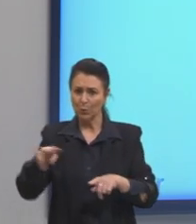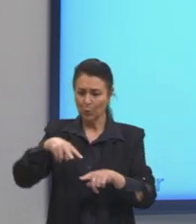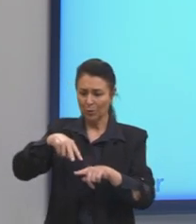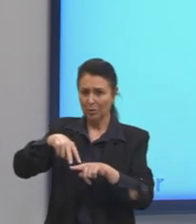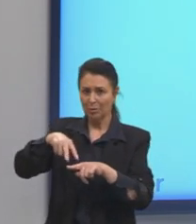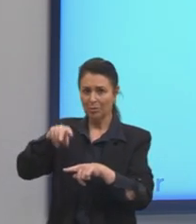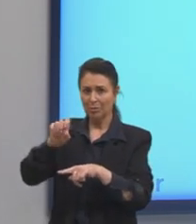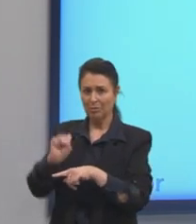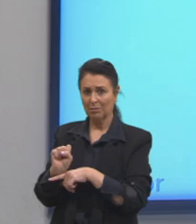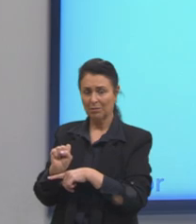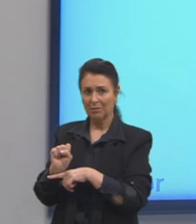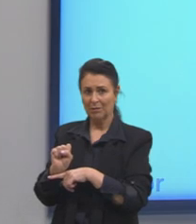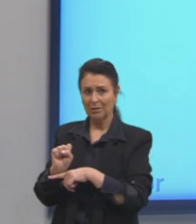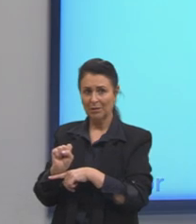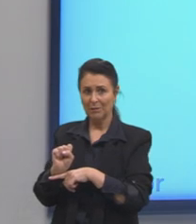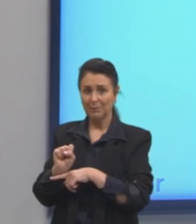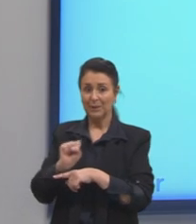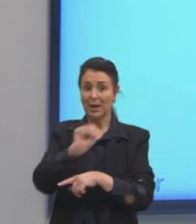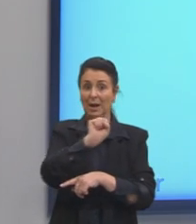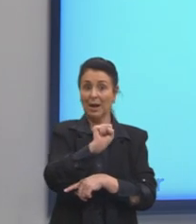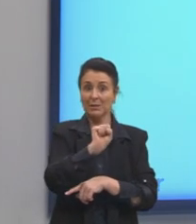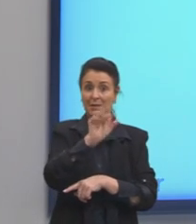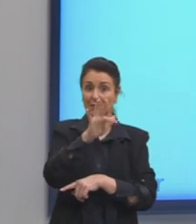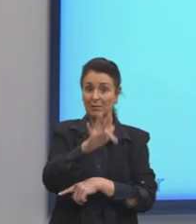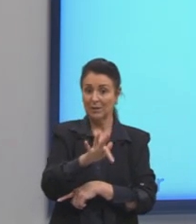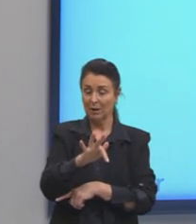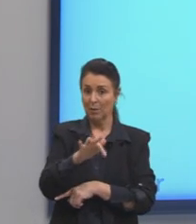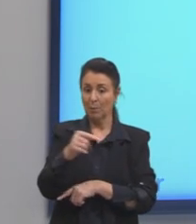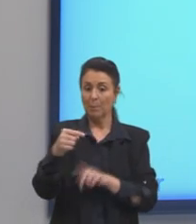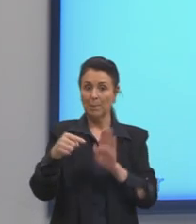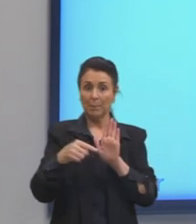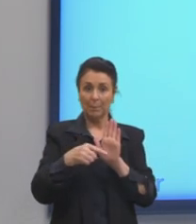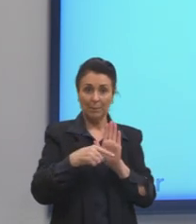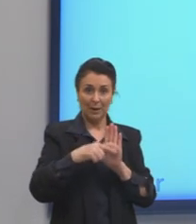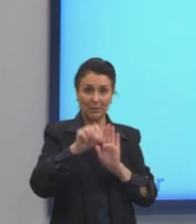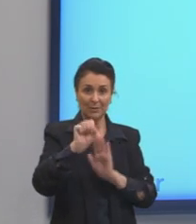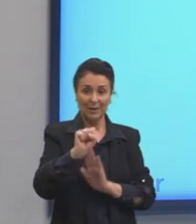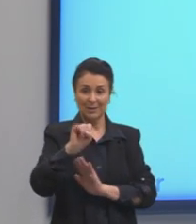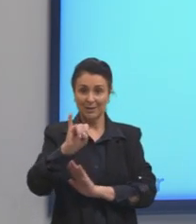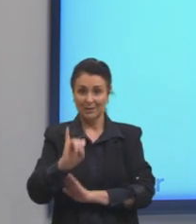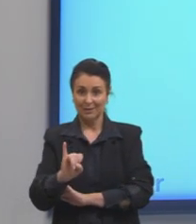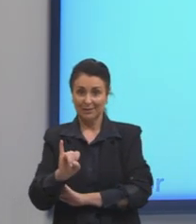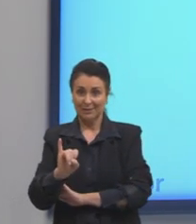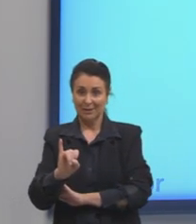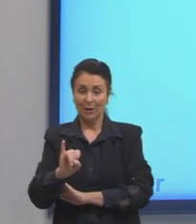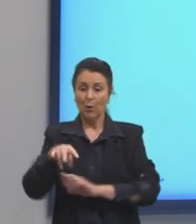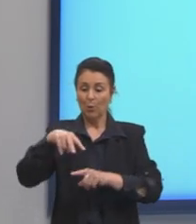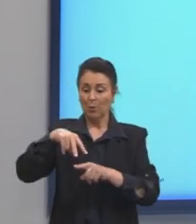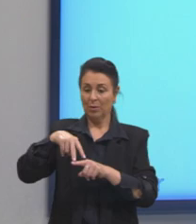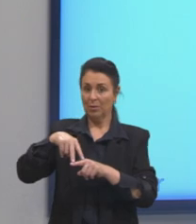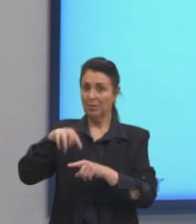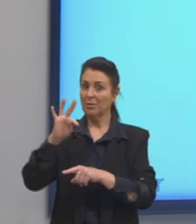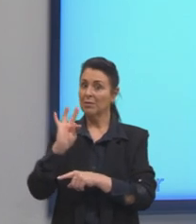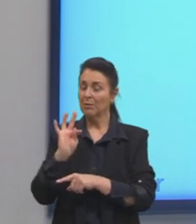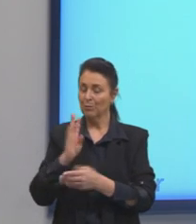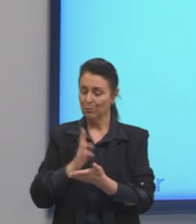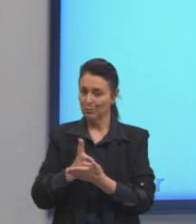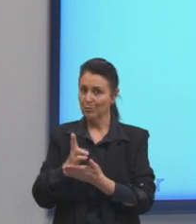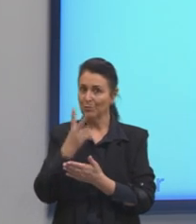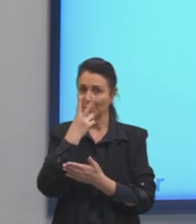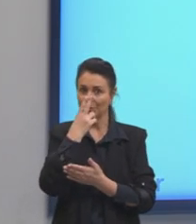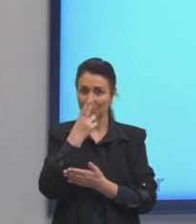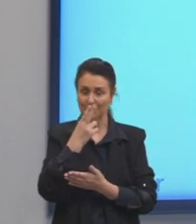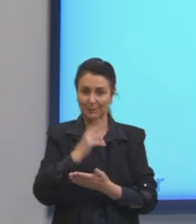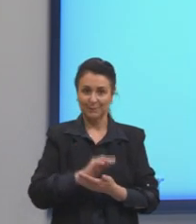colocar S final menos S inicial. Só isso que eu fiz, tá? O ΔT eu vou manter igualzinho, como estava.